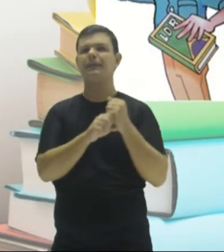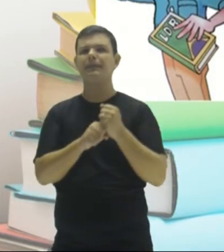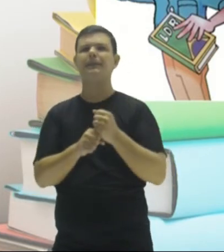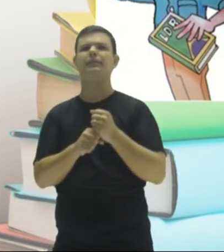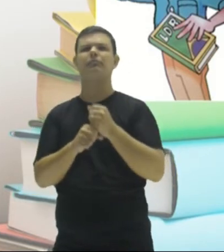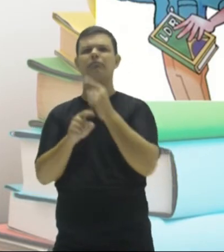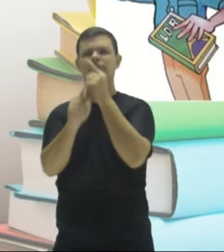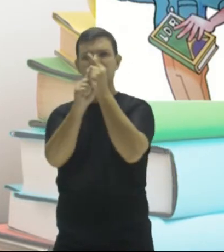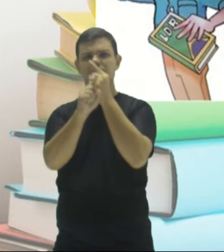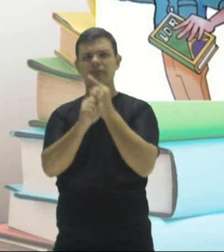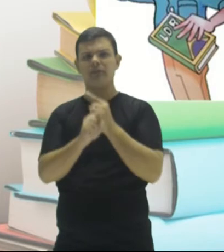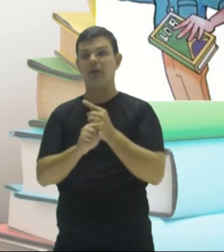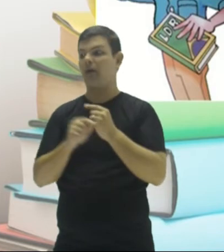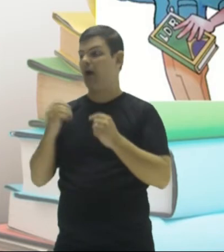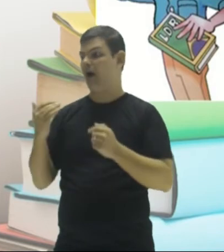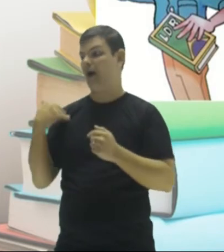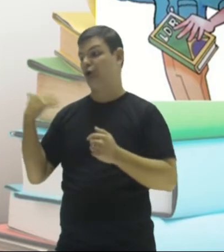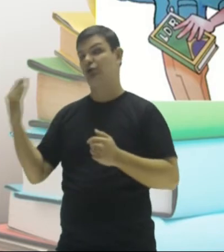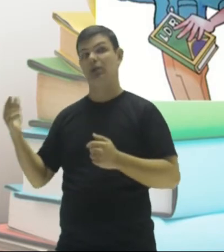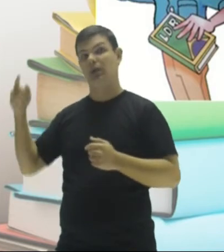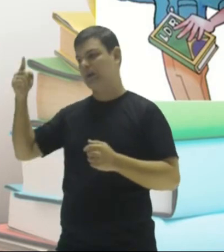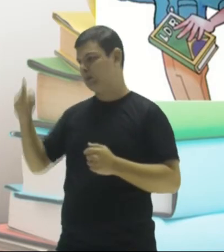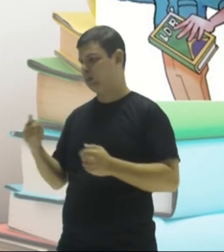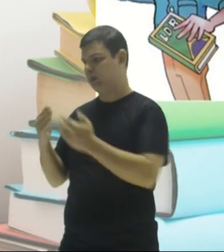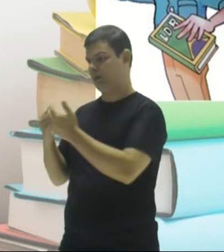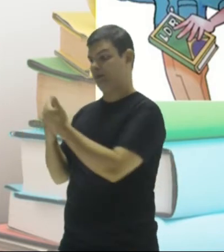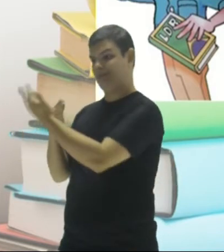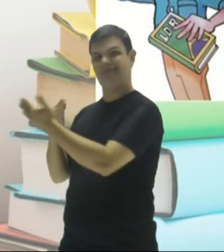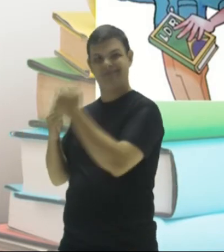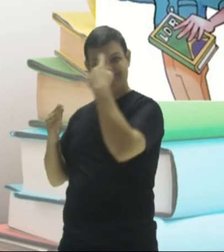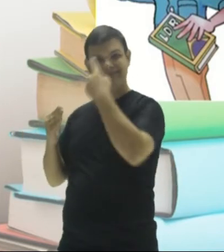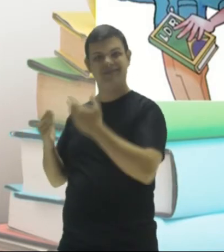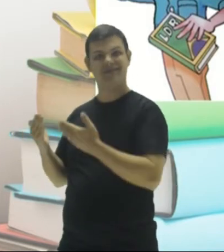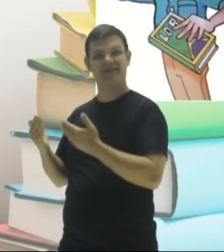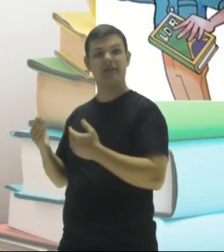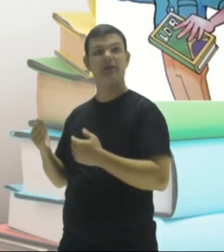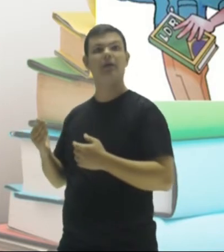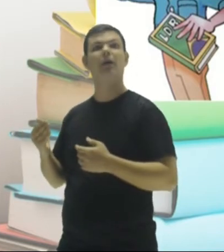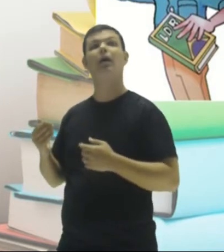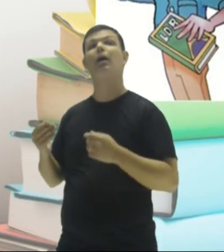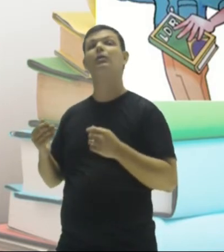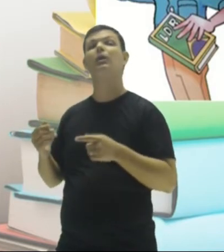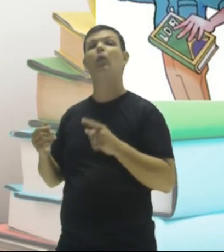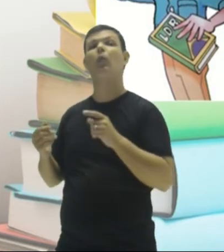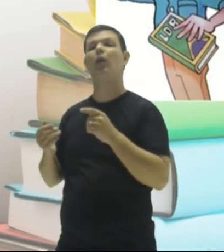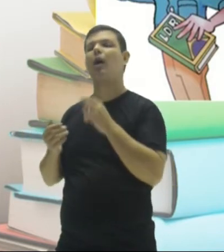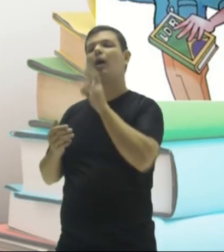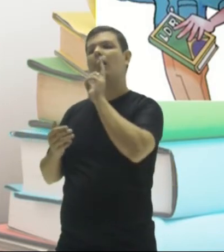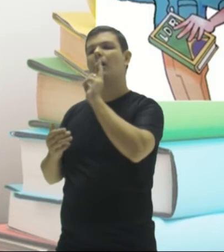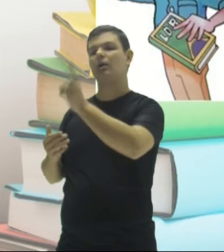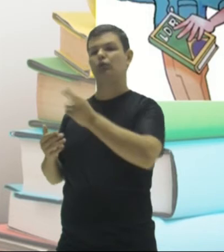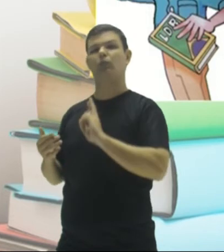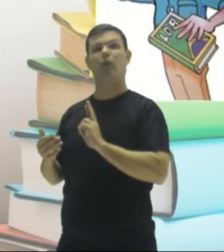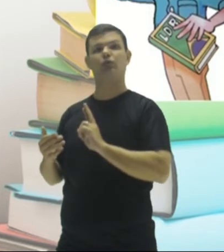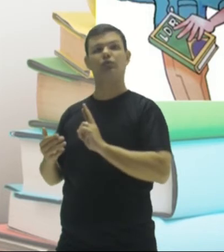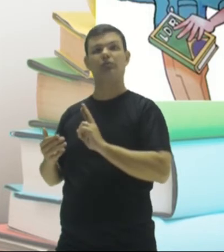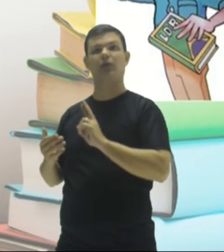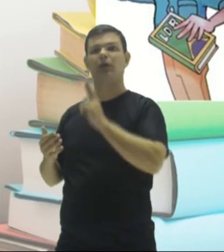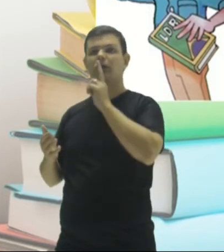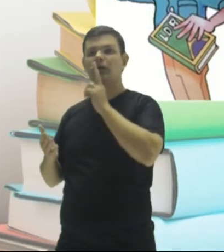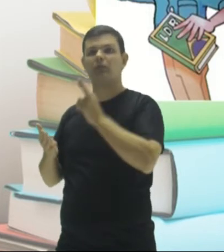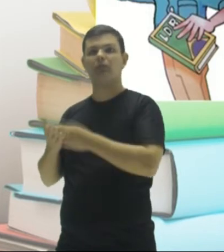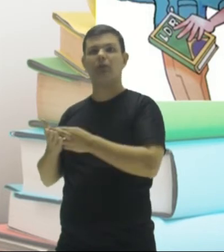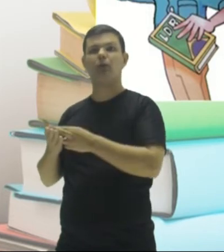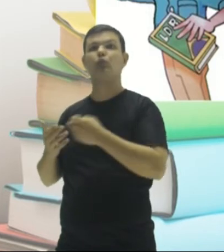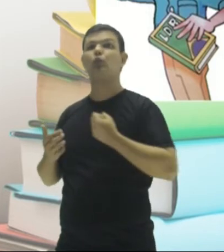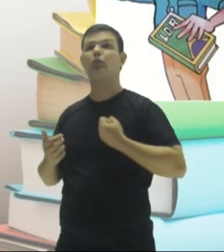encontrado à direita do traço vertical. Então, o produto, pessoal, dos números primos.